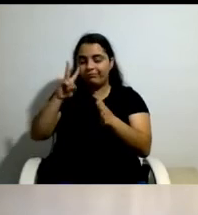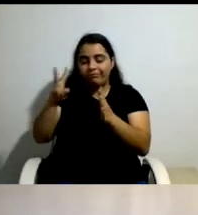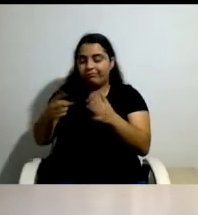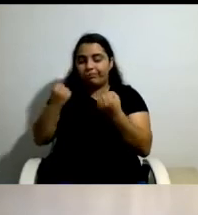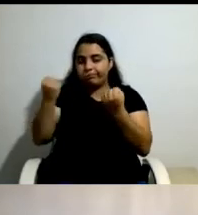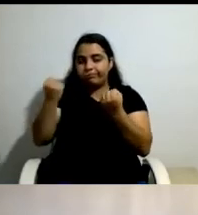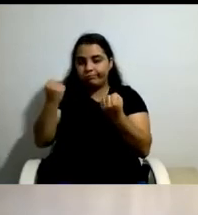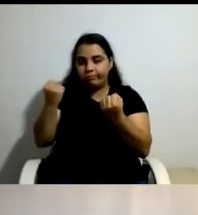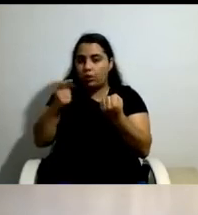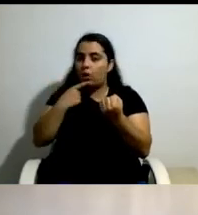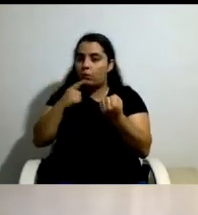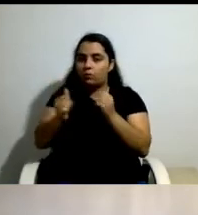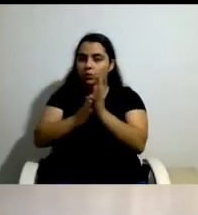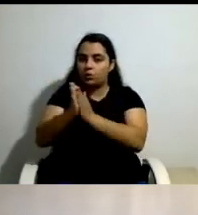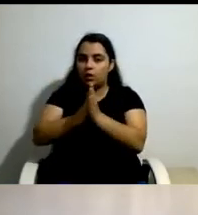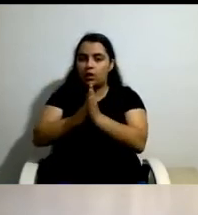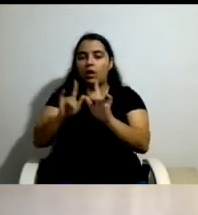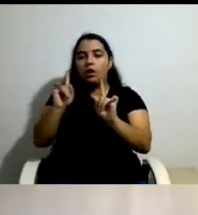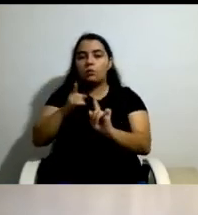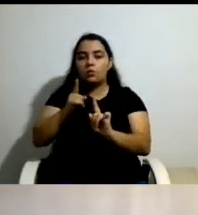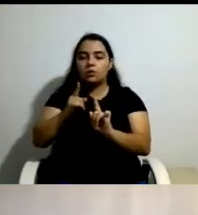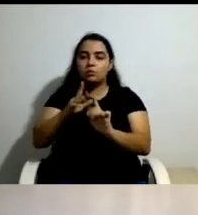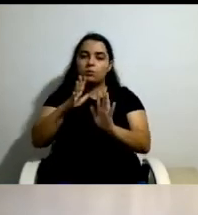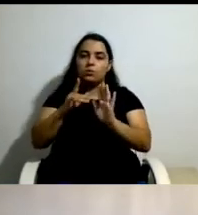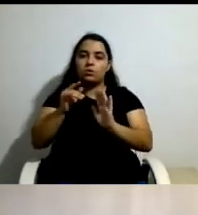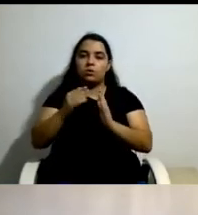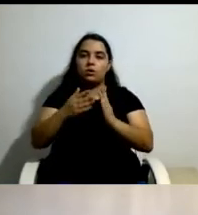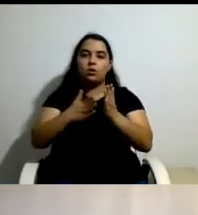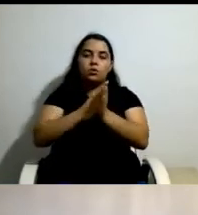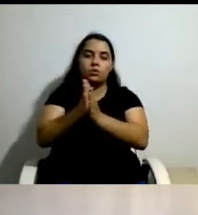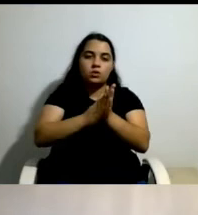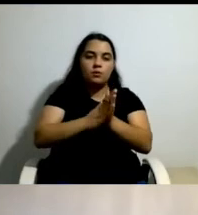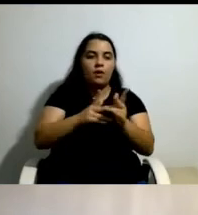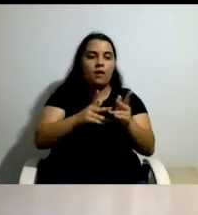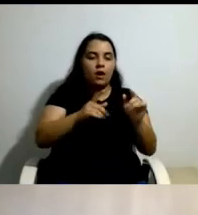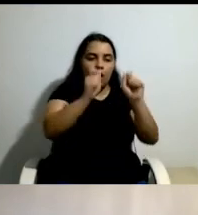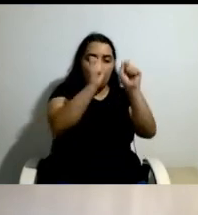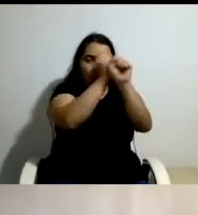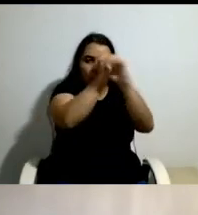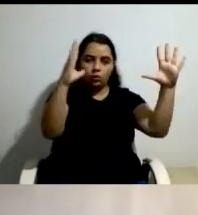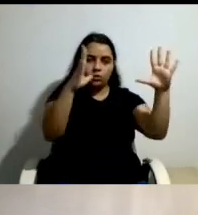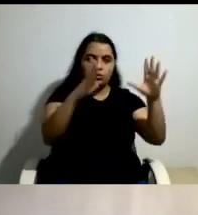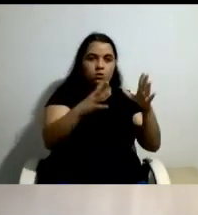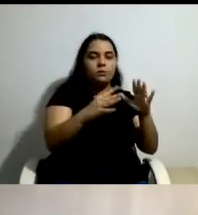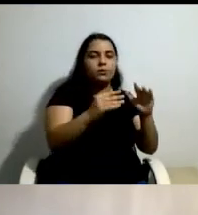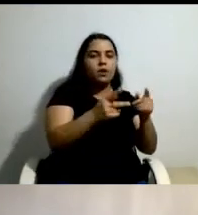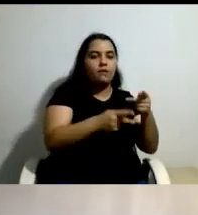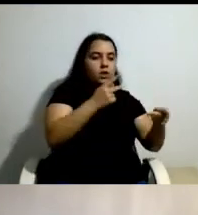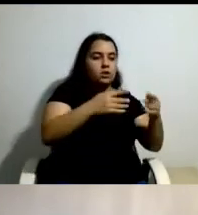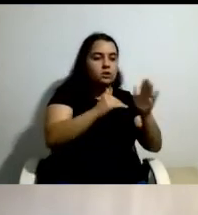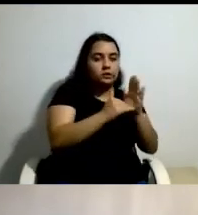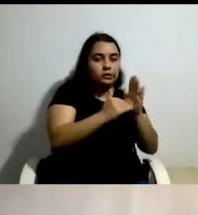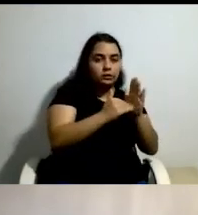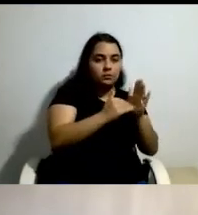retomar algumas das conclusões da avaliação intermédia e não podemos concluir sobre,